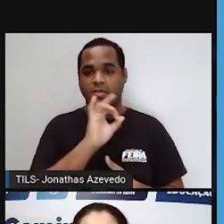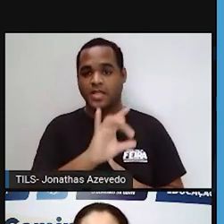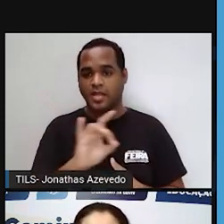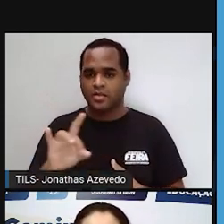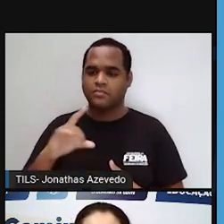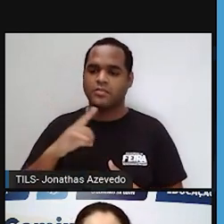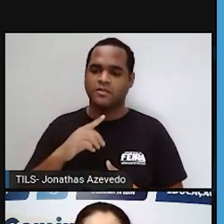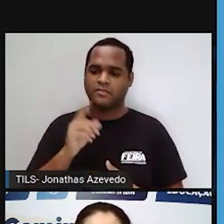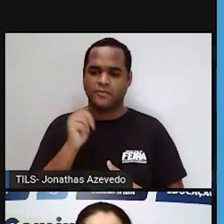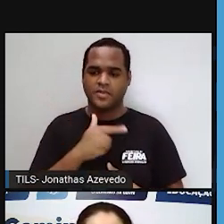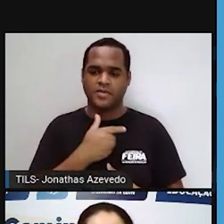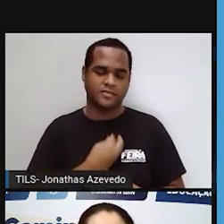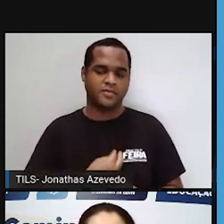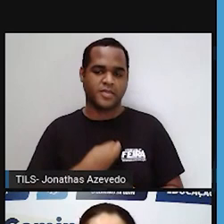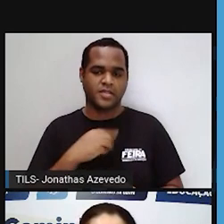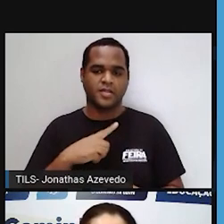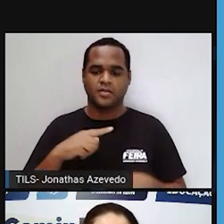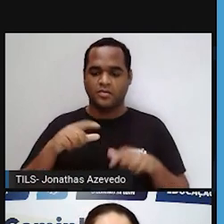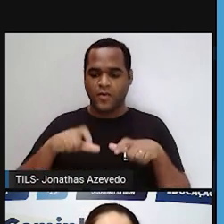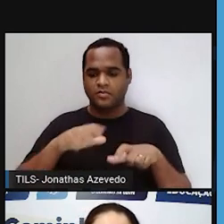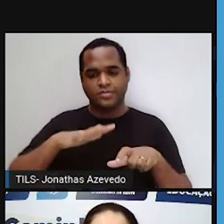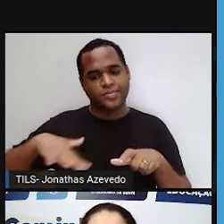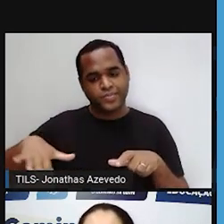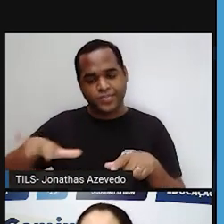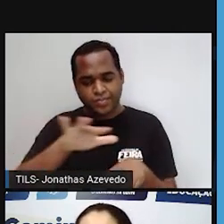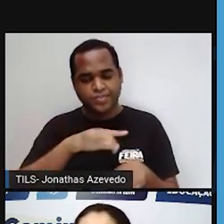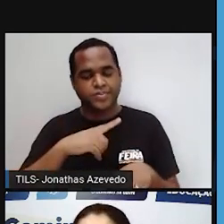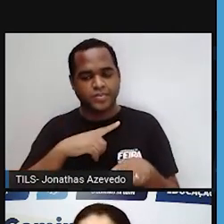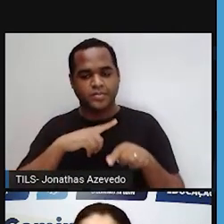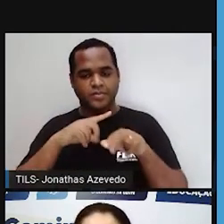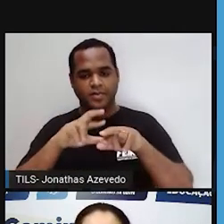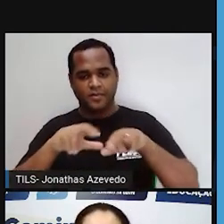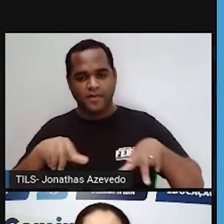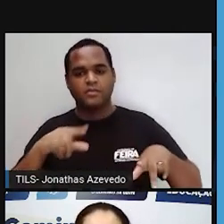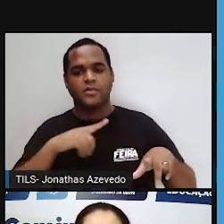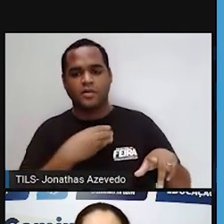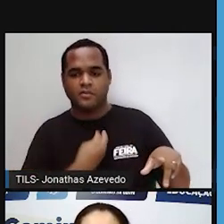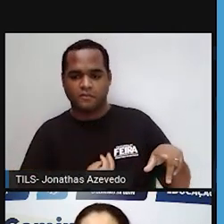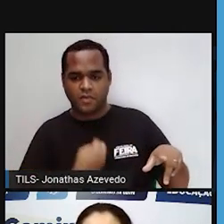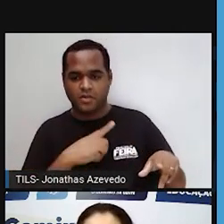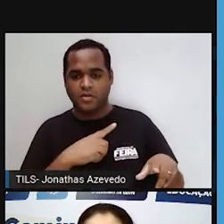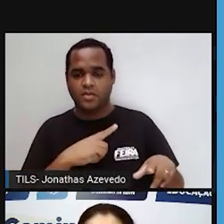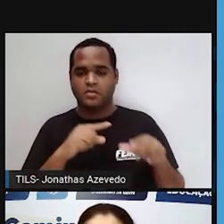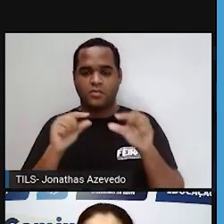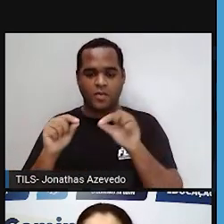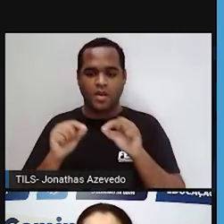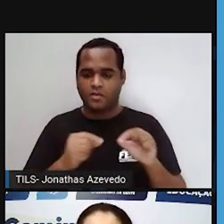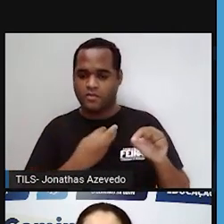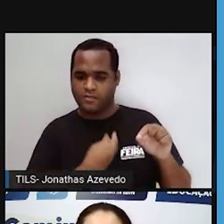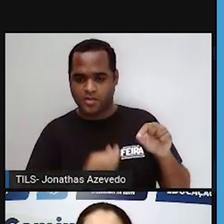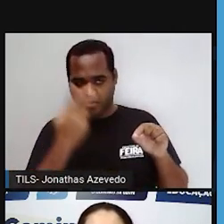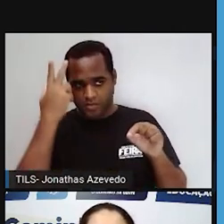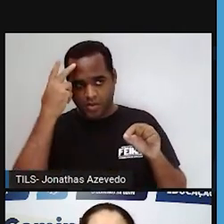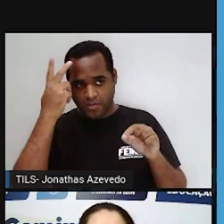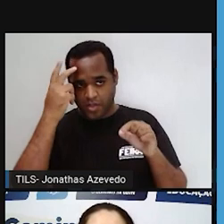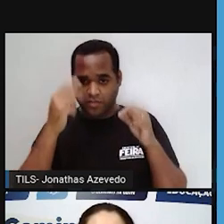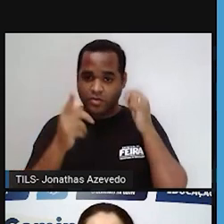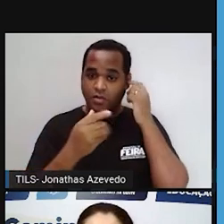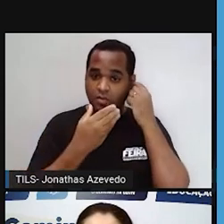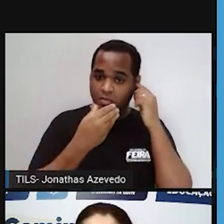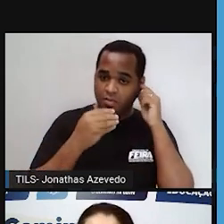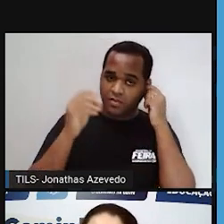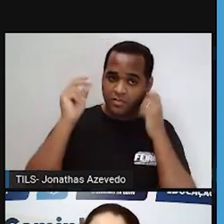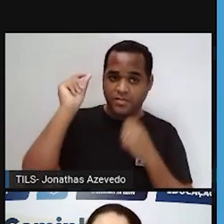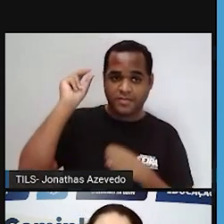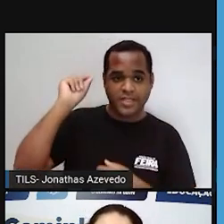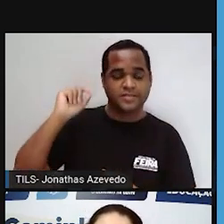ecossistemas que a gente chama de urbanos, né? A gente vive na cidade, a gente não está mais naquele ambiente natural, como os homens primitivos